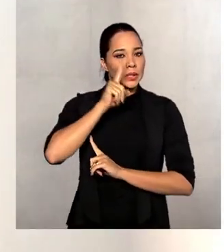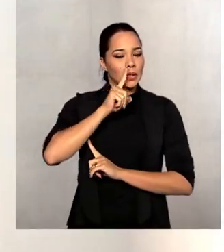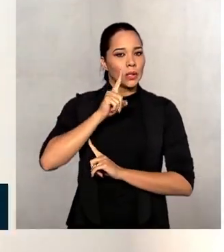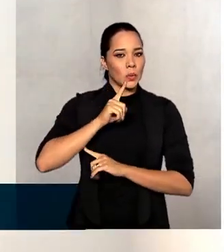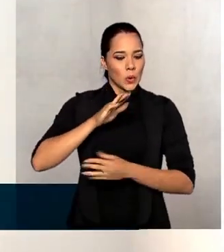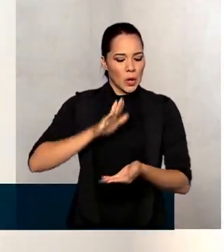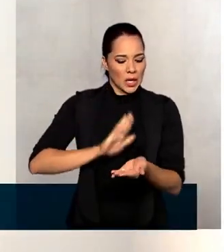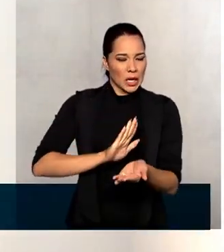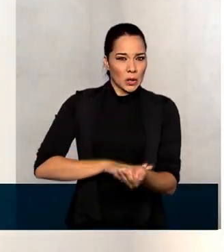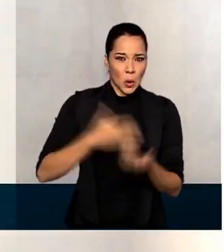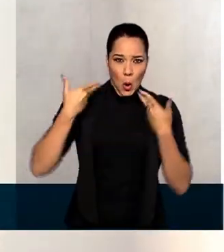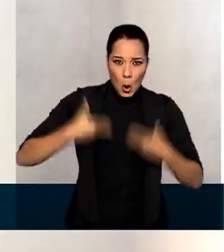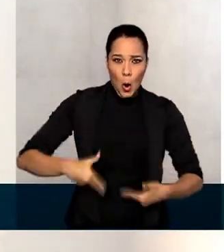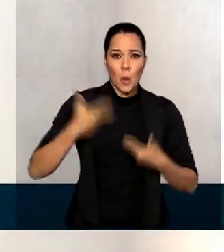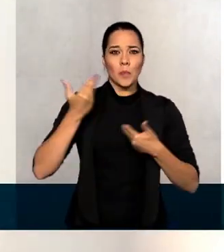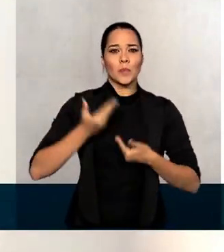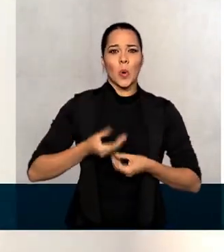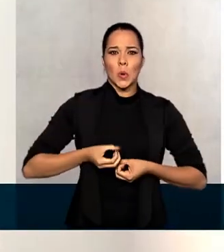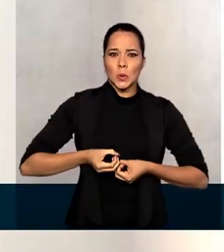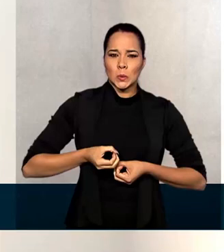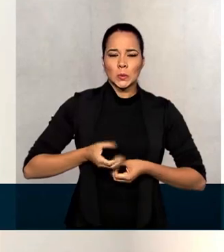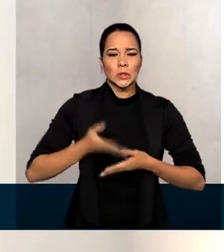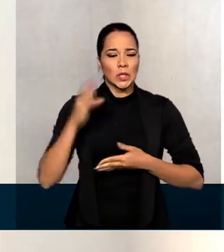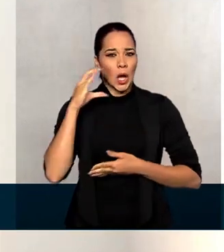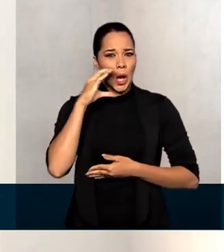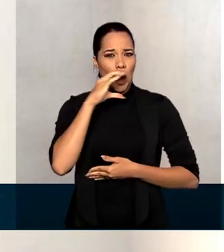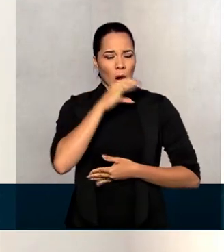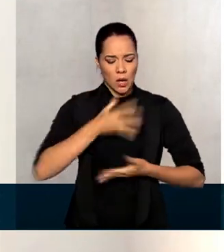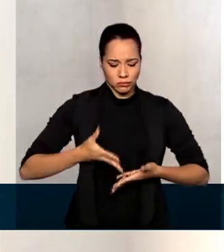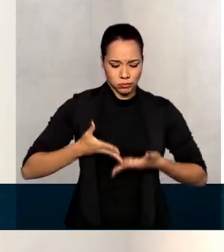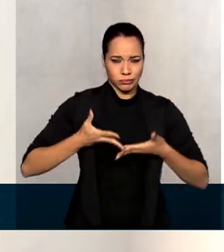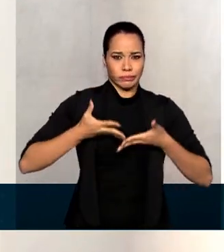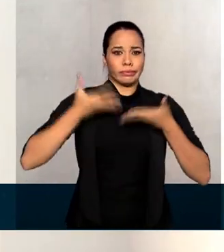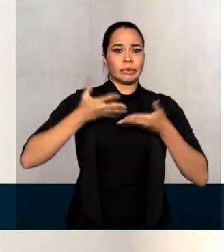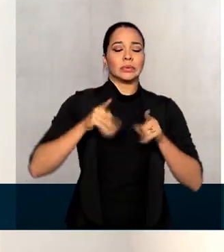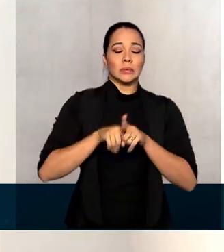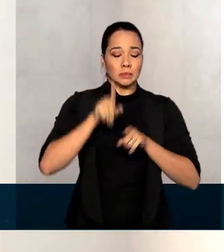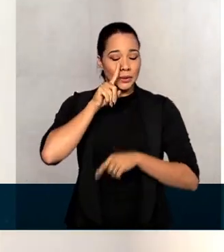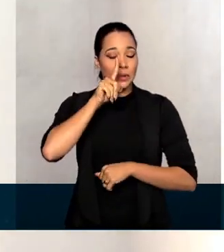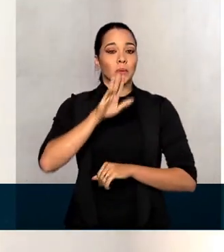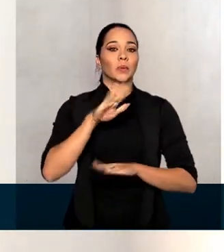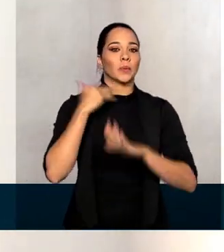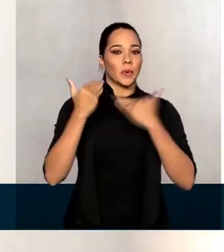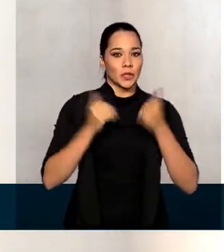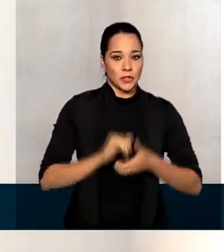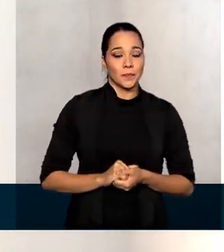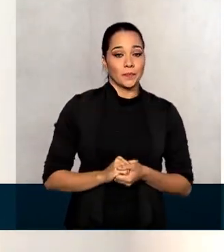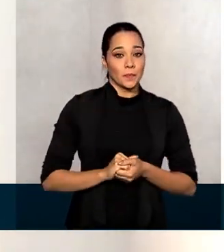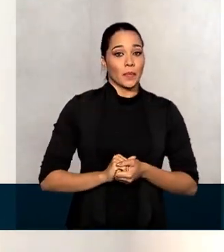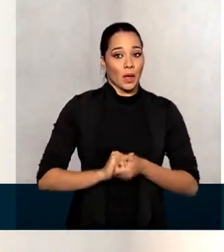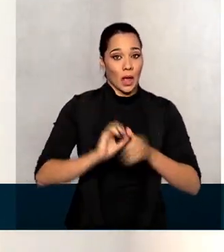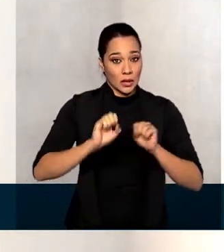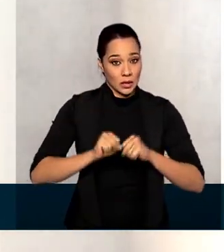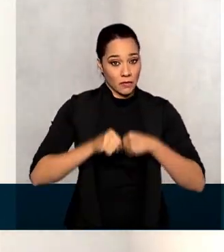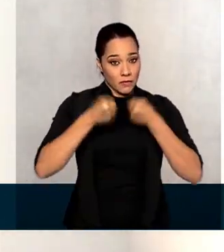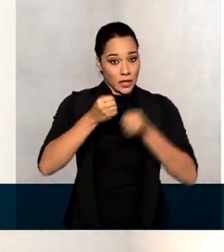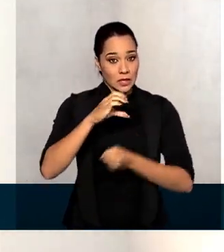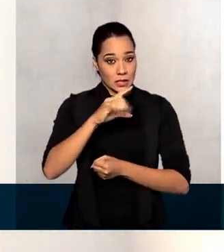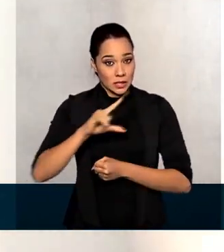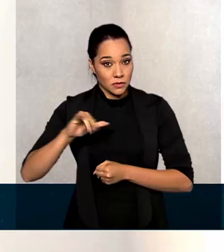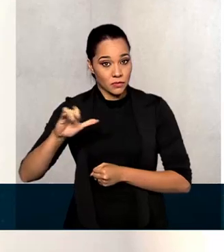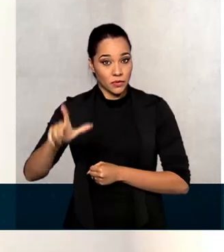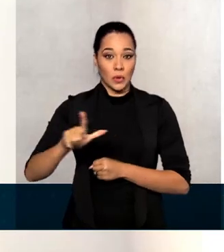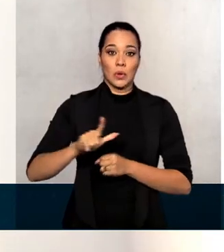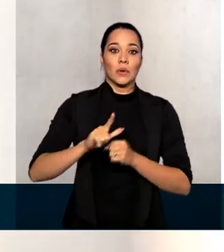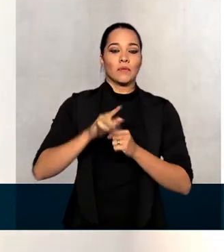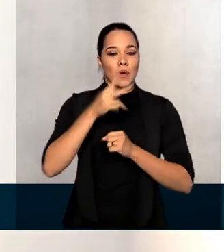hipetermia, que é o superaquecimento do corpo e até de morte. A Defesa Civil divulgou quais são os cuidados